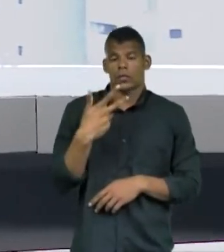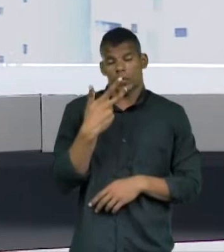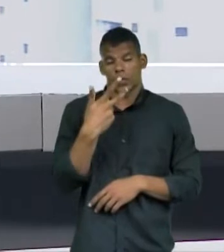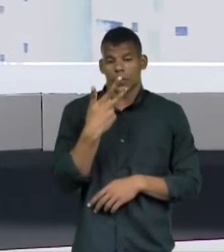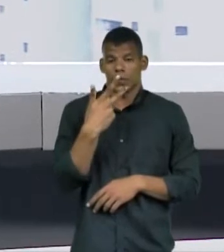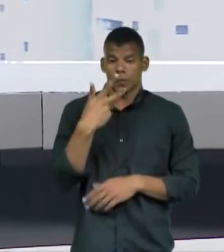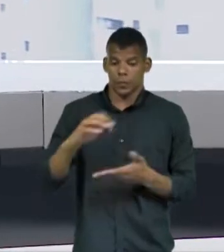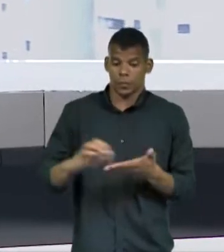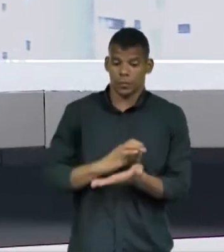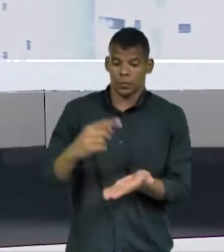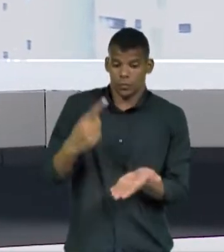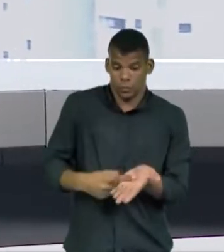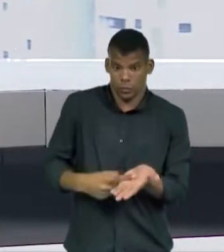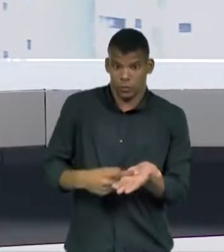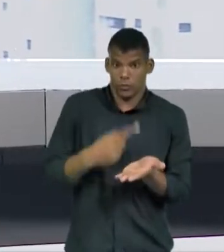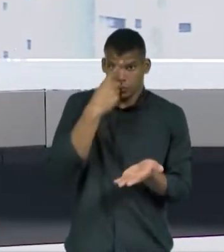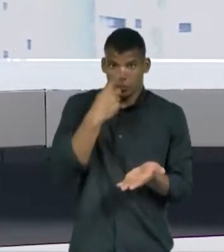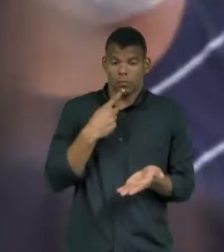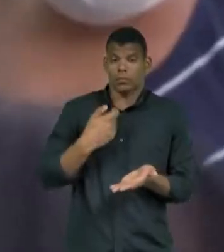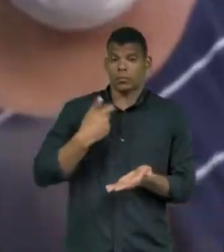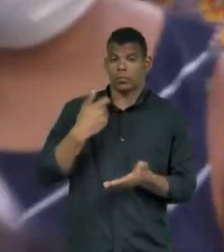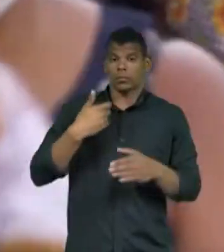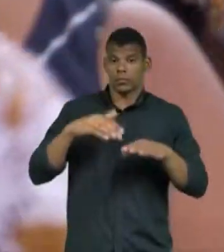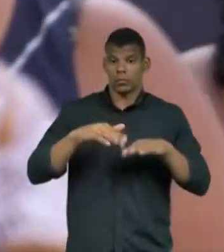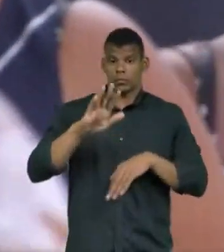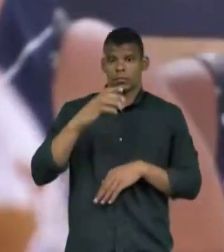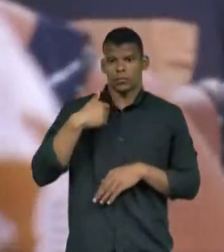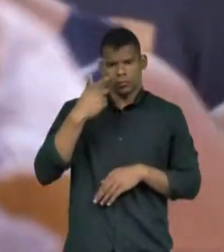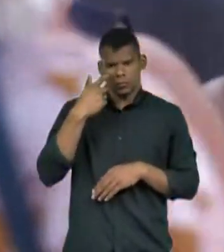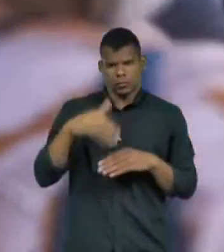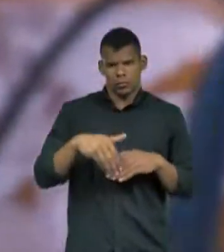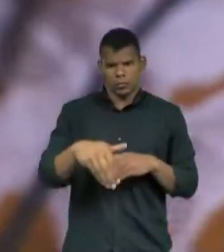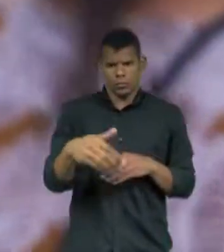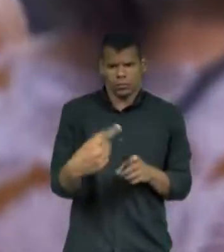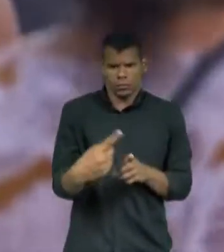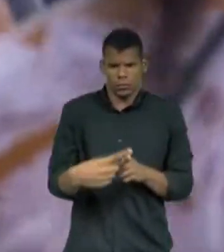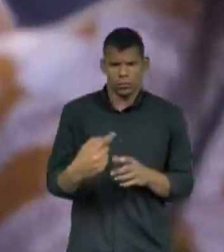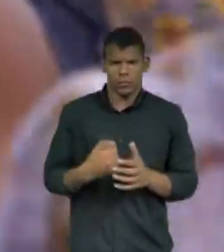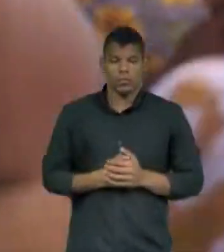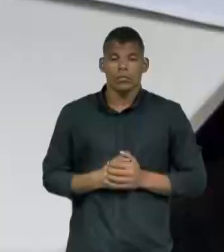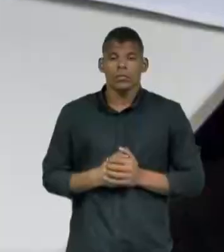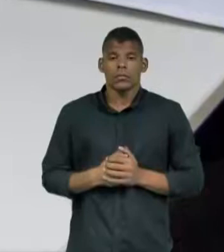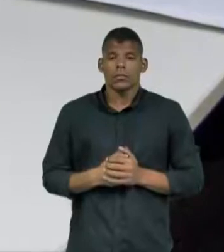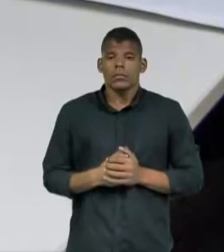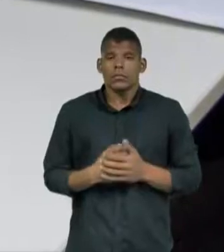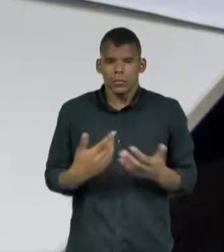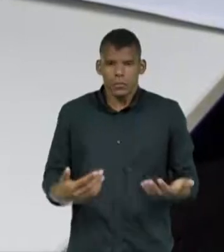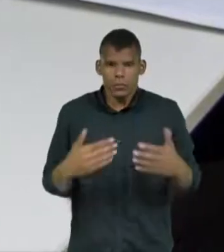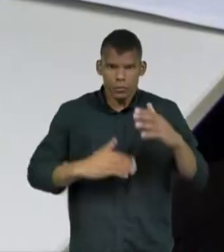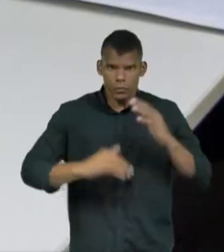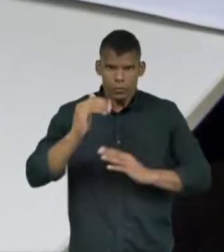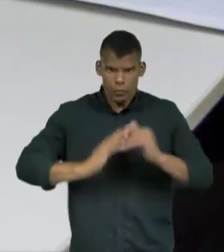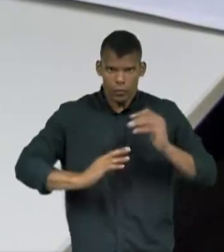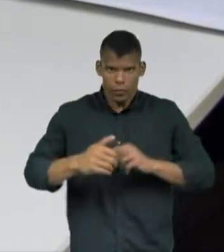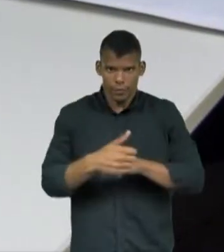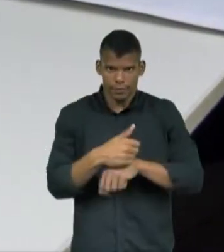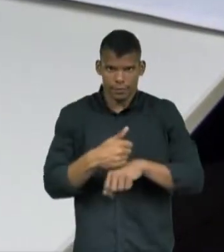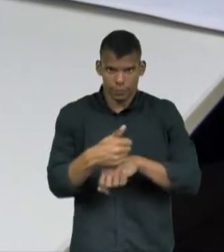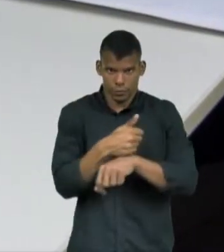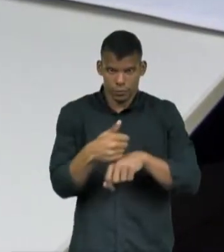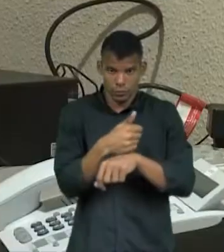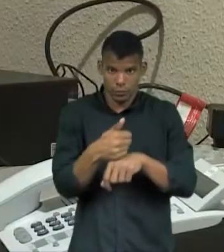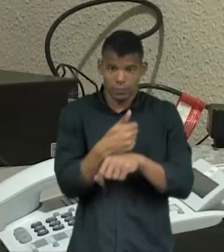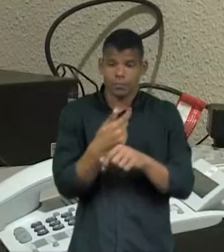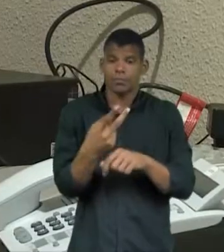profissionais desse perfil. Veja o porquê. A grande maioria dos profissionais vem buscando mais espaço no mercado de trabalho através